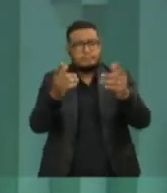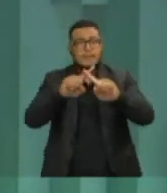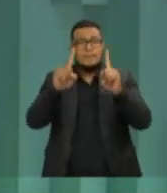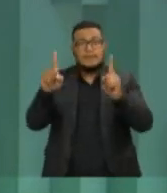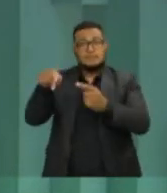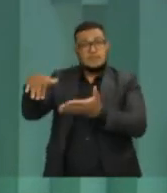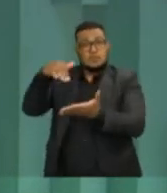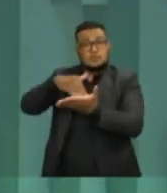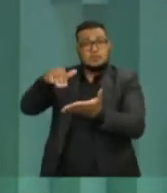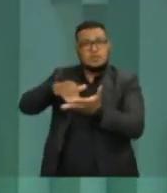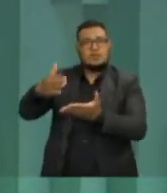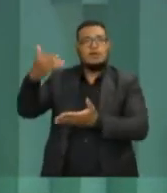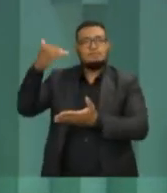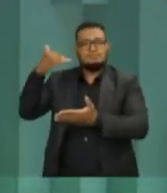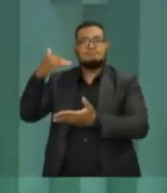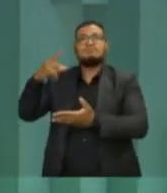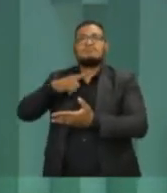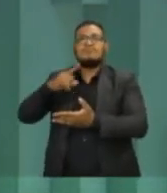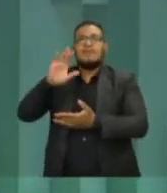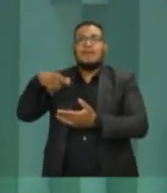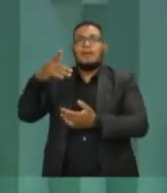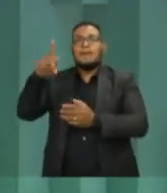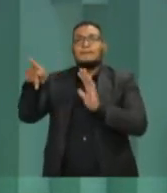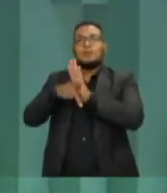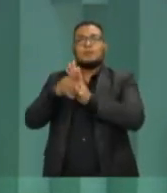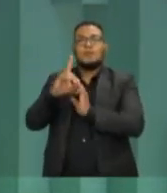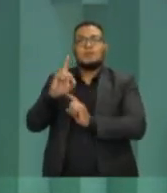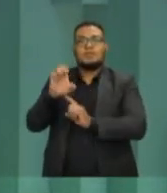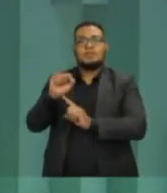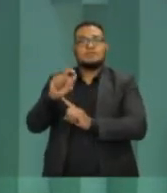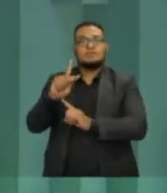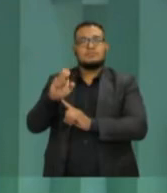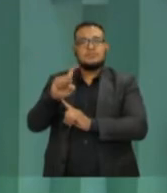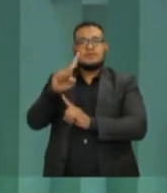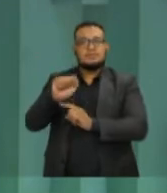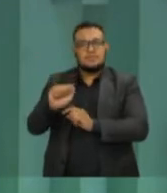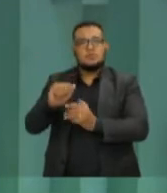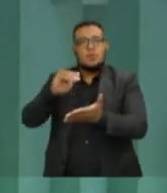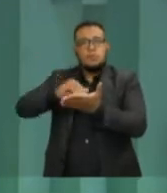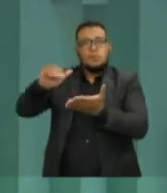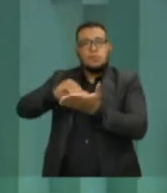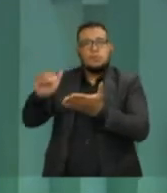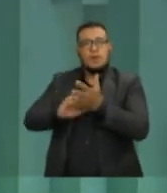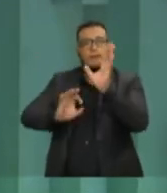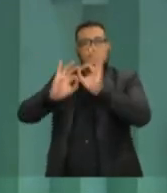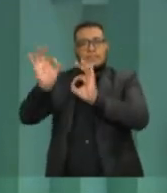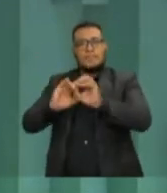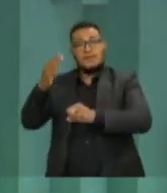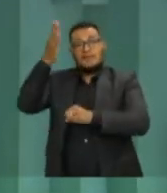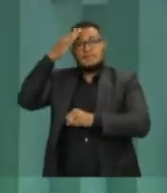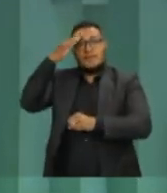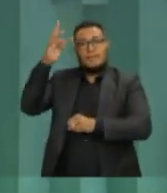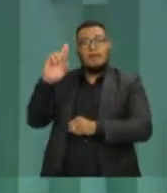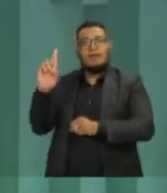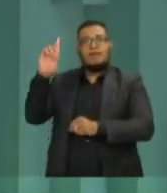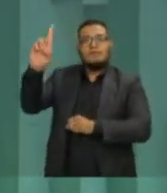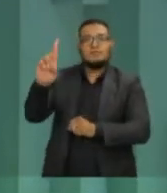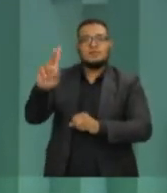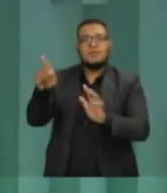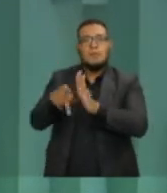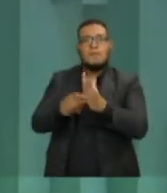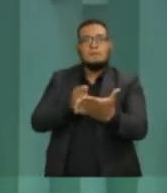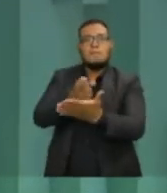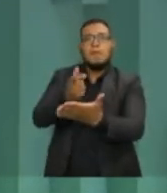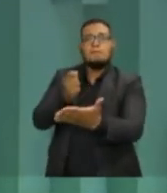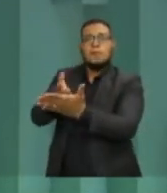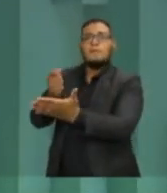secretário que ordena a despesa. Quando você contrata um secretário, você coloca. Ele sabe que ele é responsável. Eu tenho a decisão política